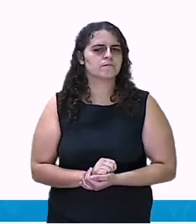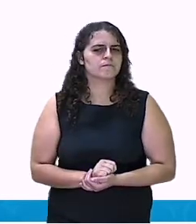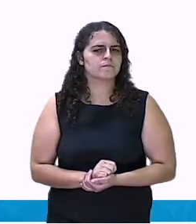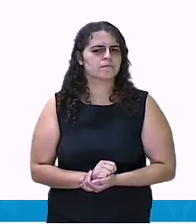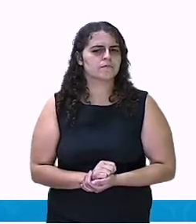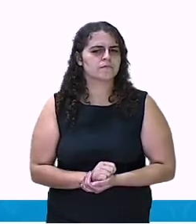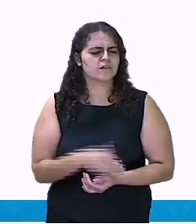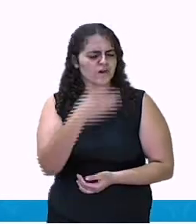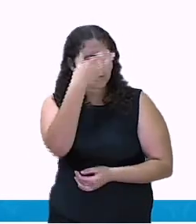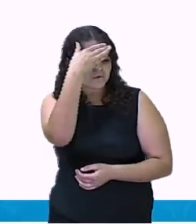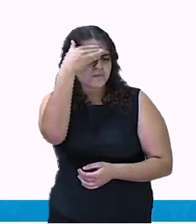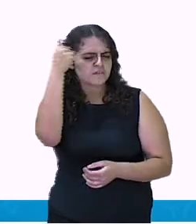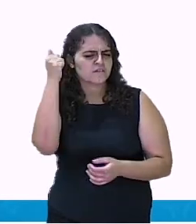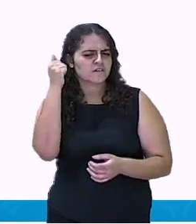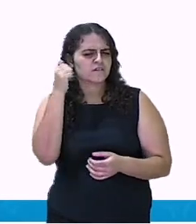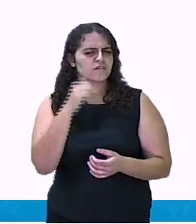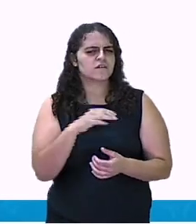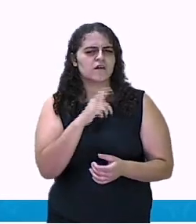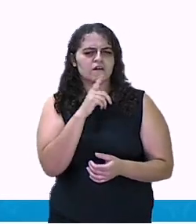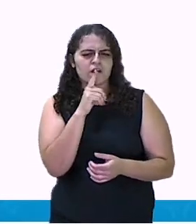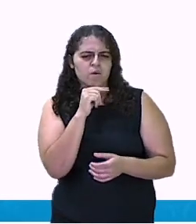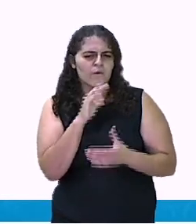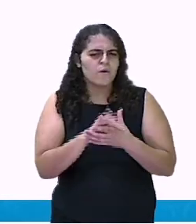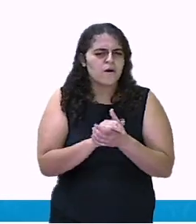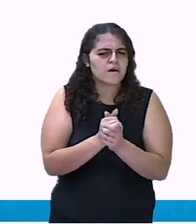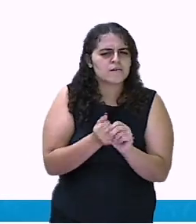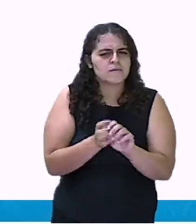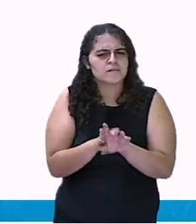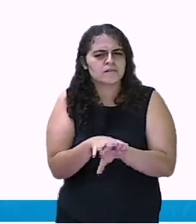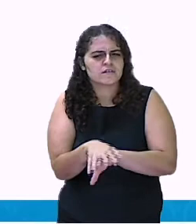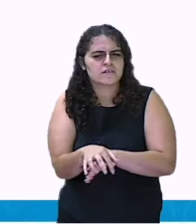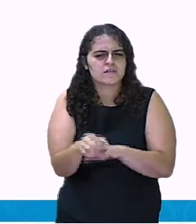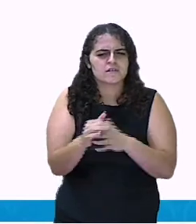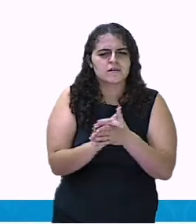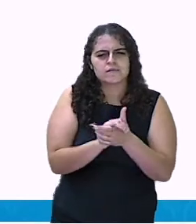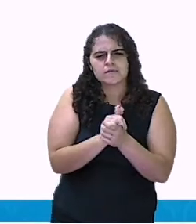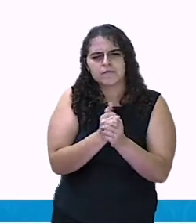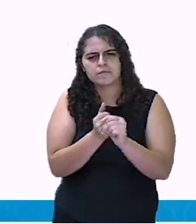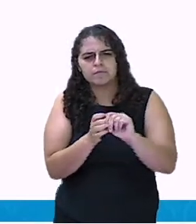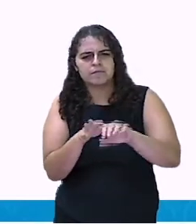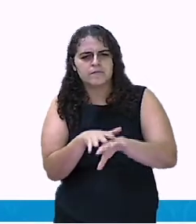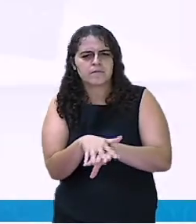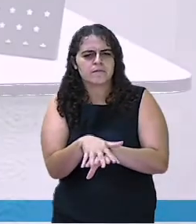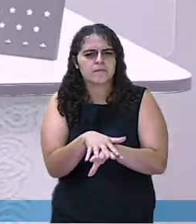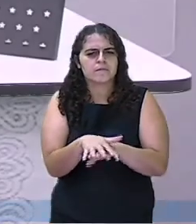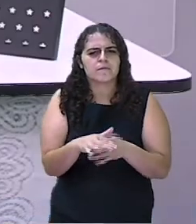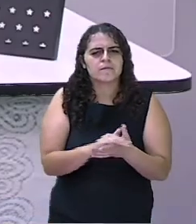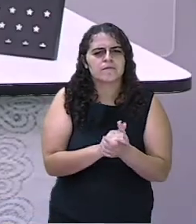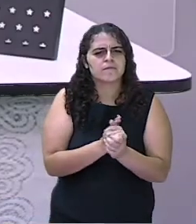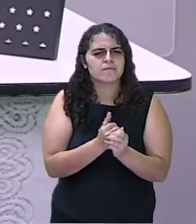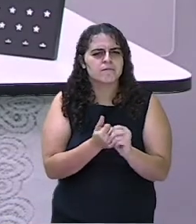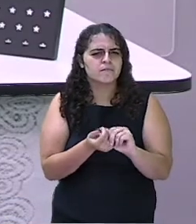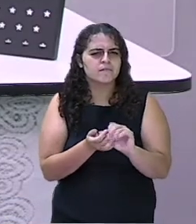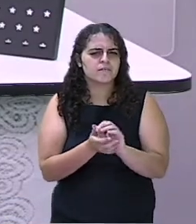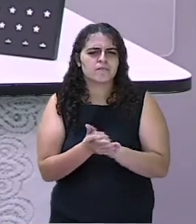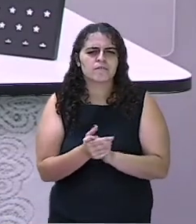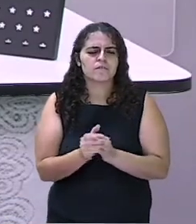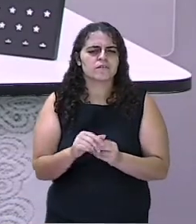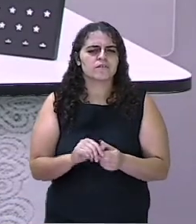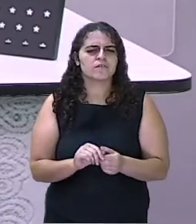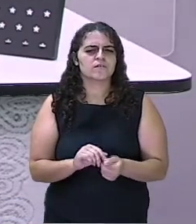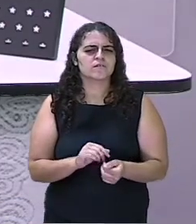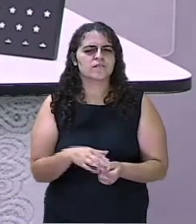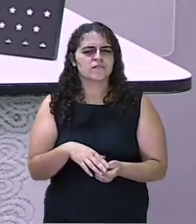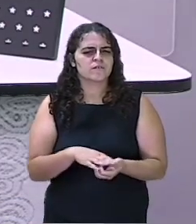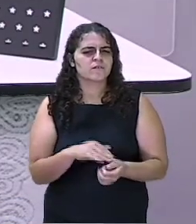E não se esqueça de lavar bem as suas mãos com água e sabão, caso você não tenha álcool em